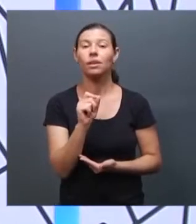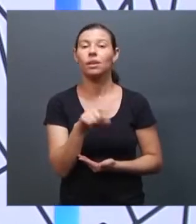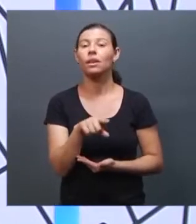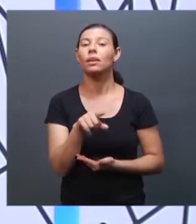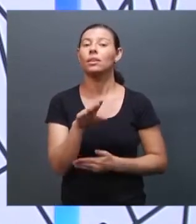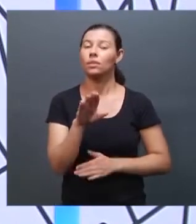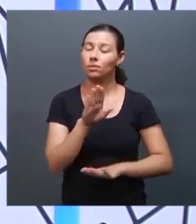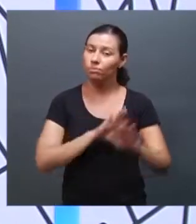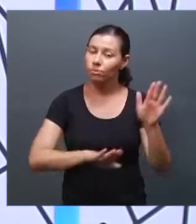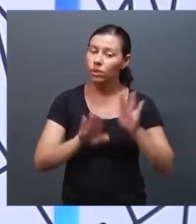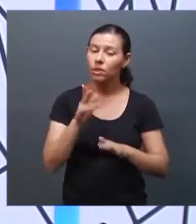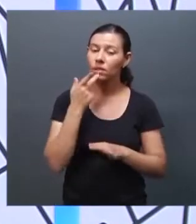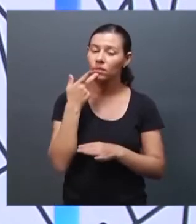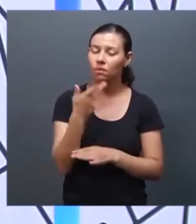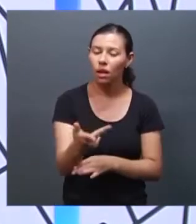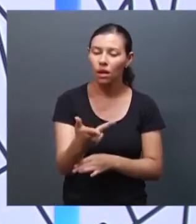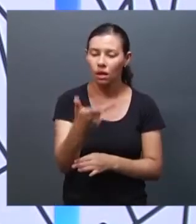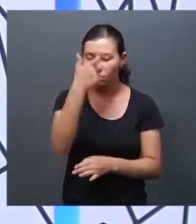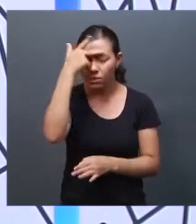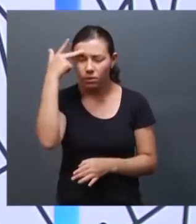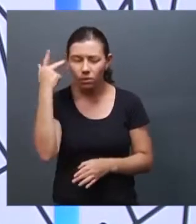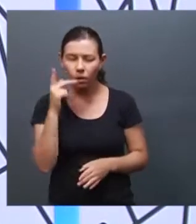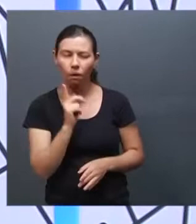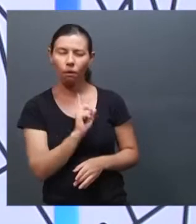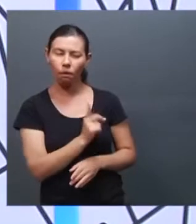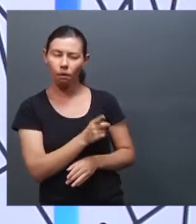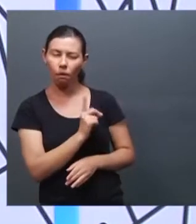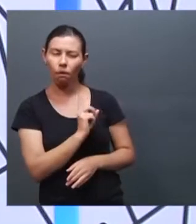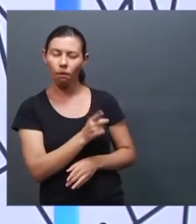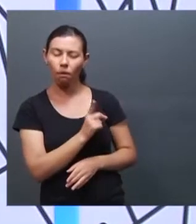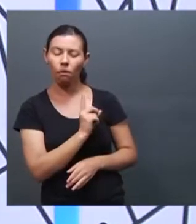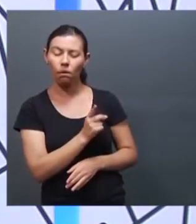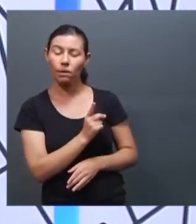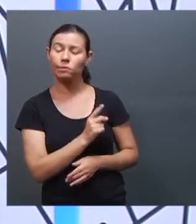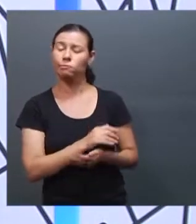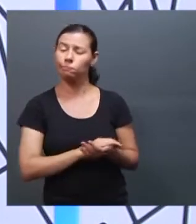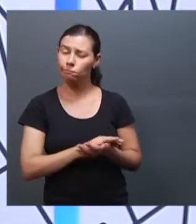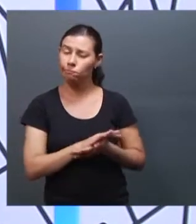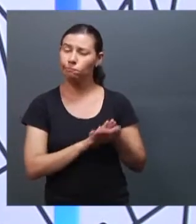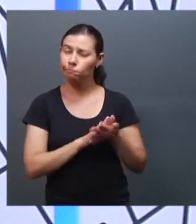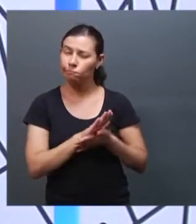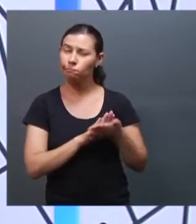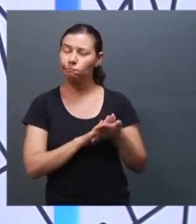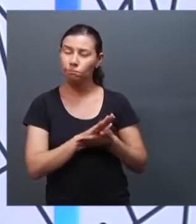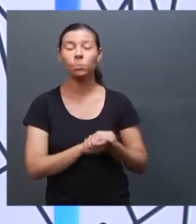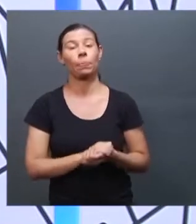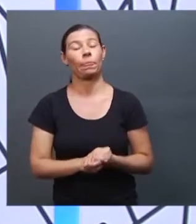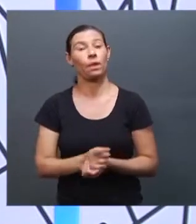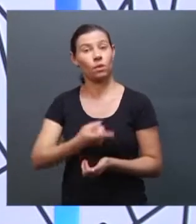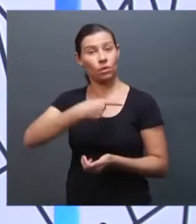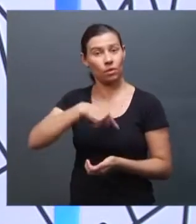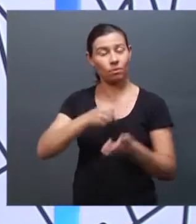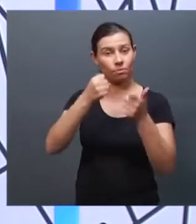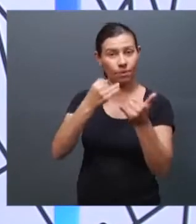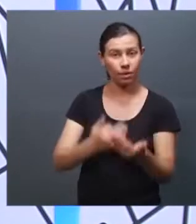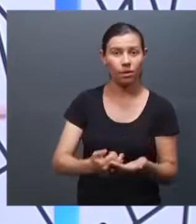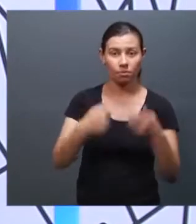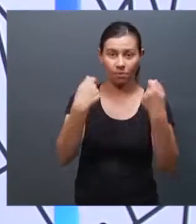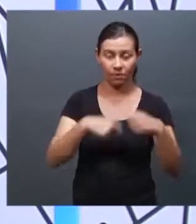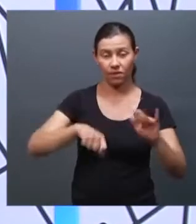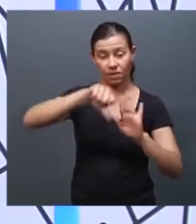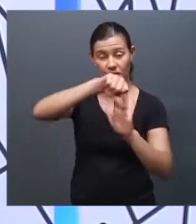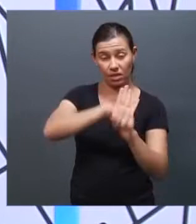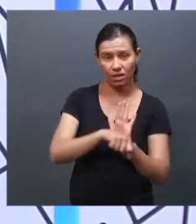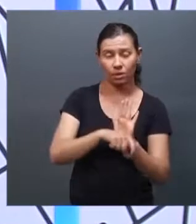nossa sociedade. E aí, quando a gente chama a discussão para dizer é preciso criminalizar, é para que esse